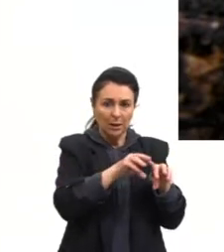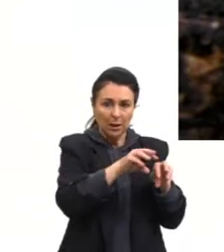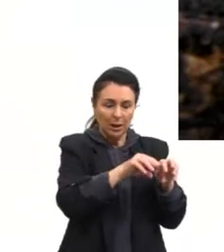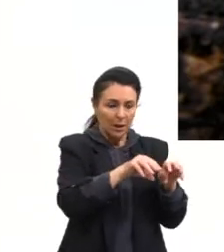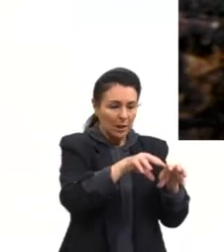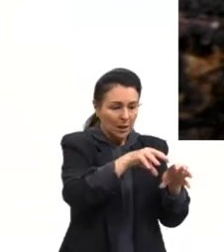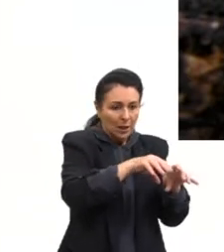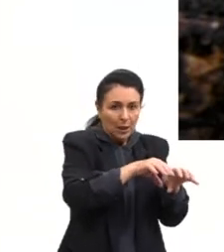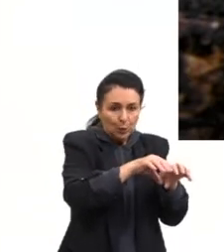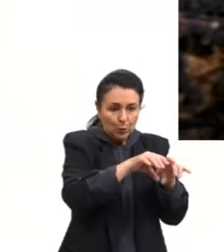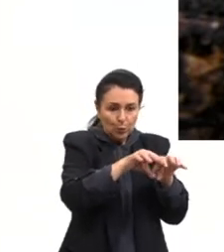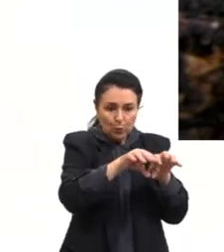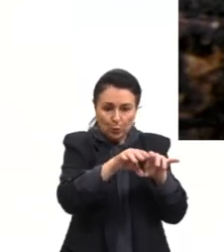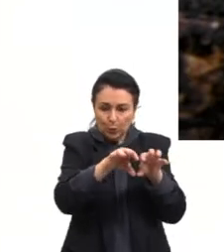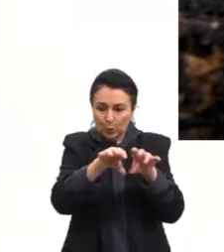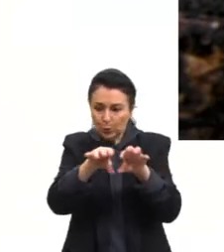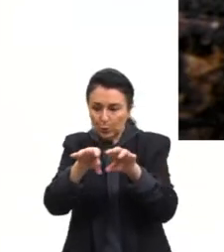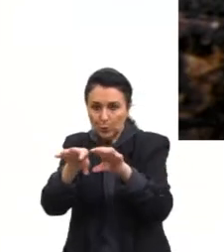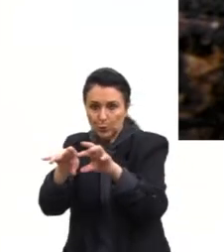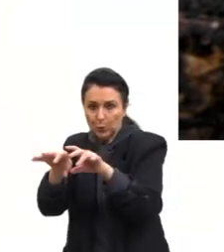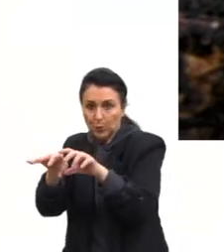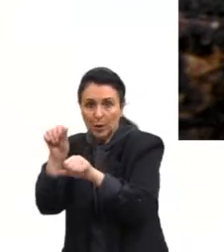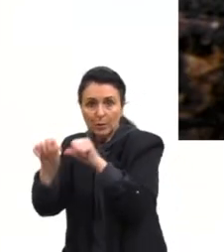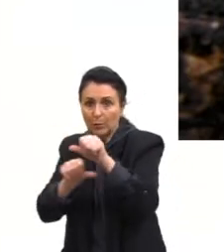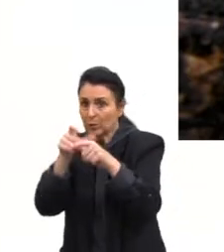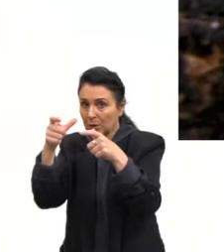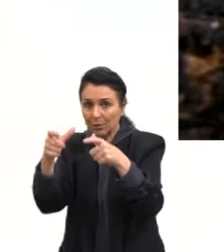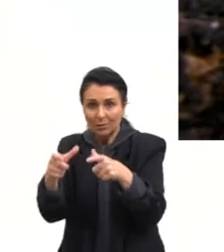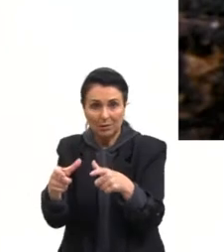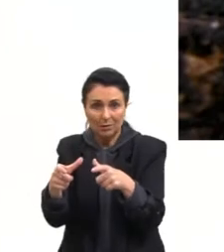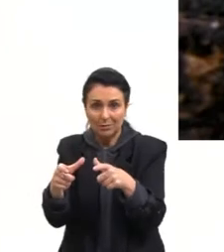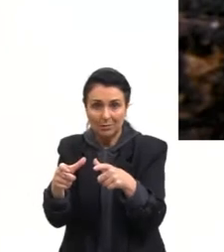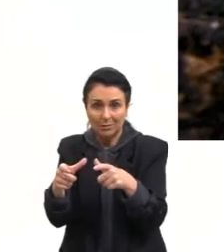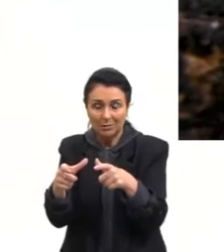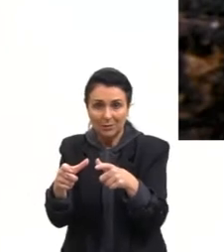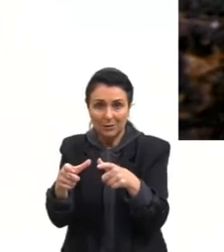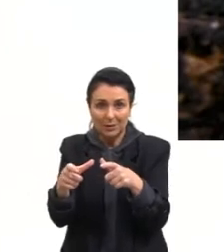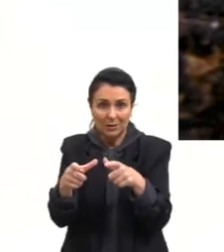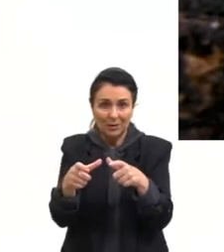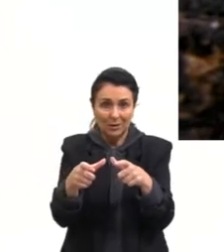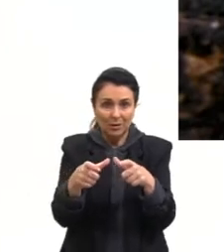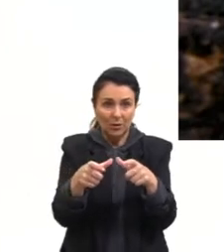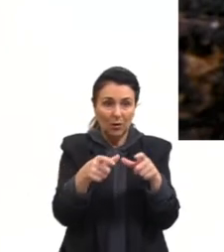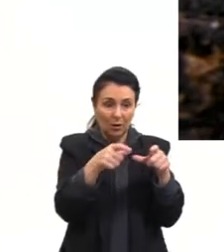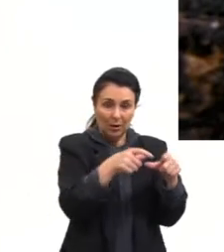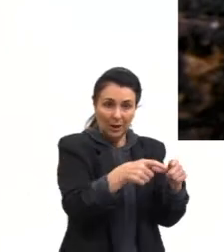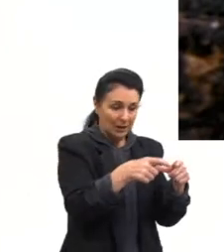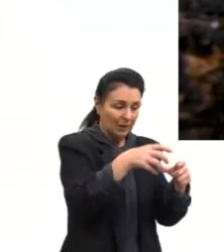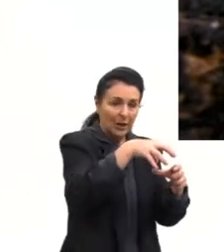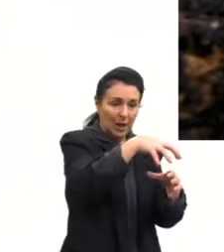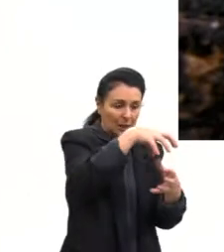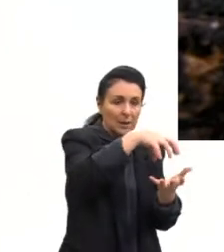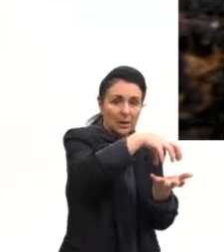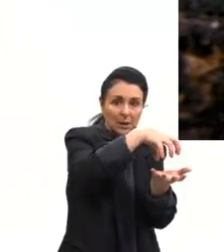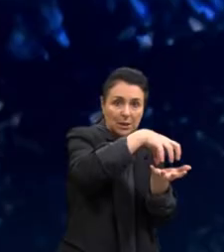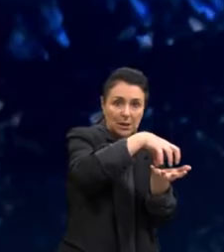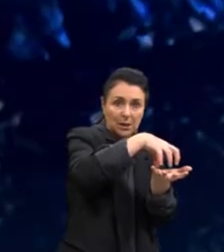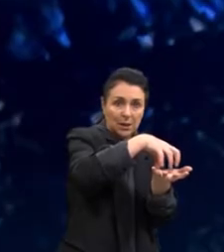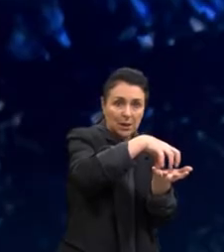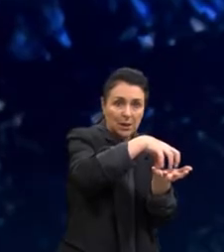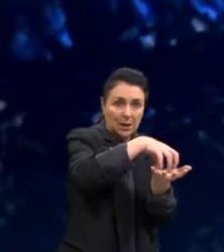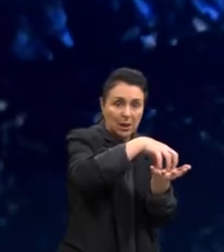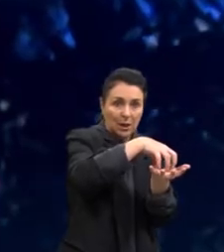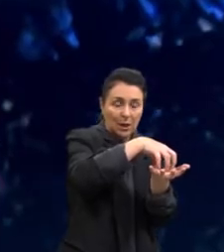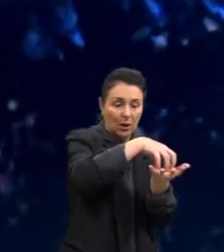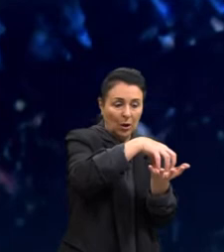mundo fung. Então, ele estava aqui, ó. Ele estava aqui,